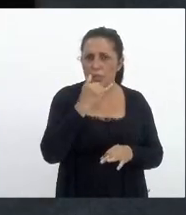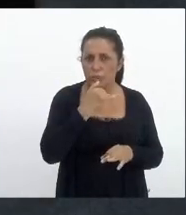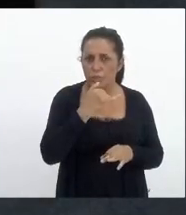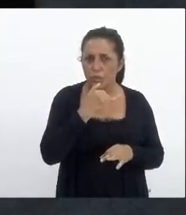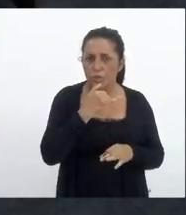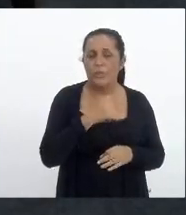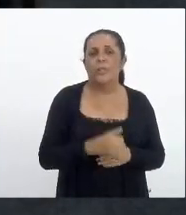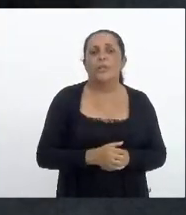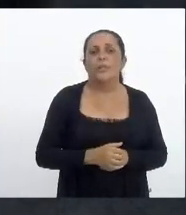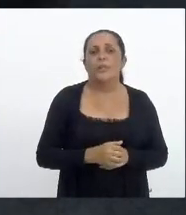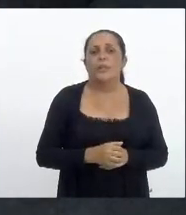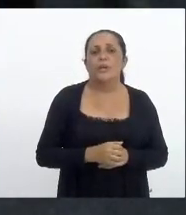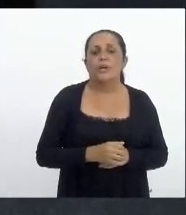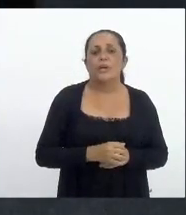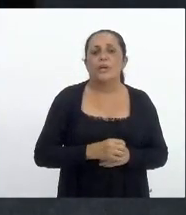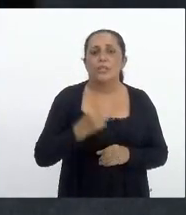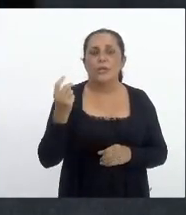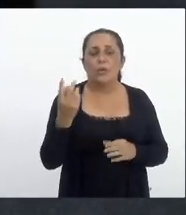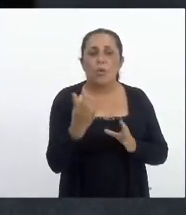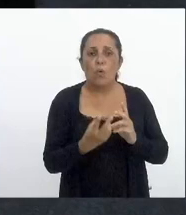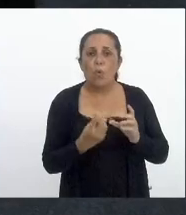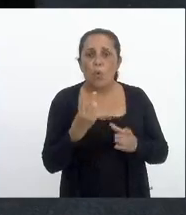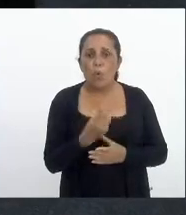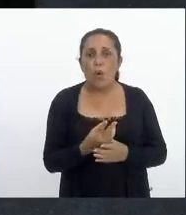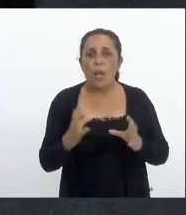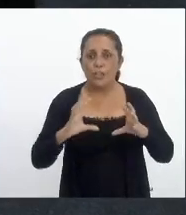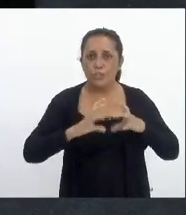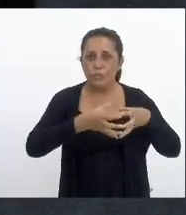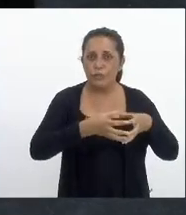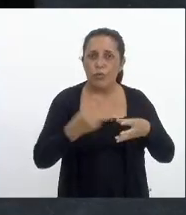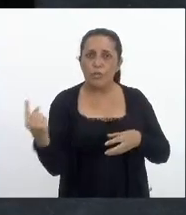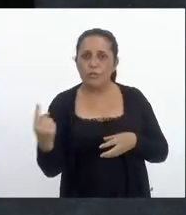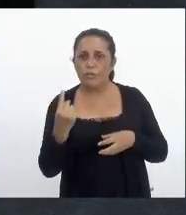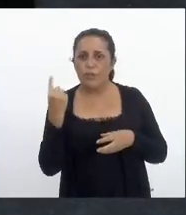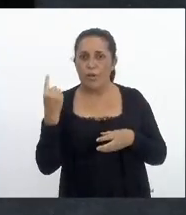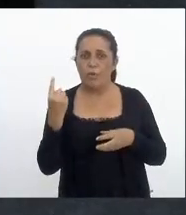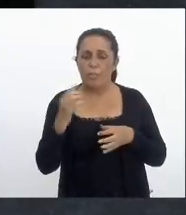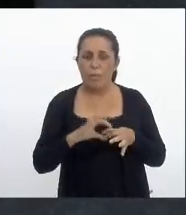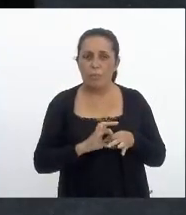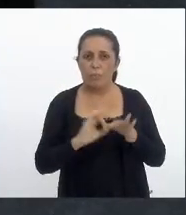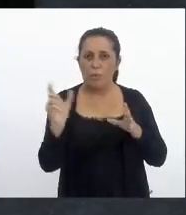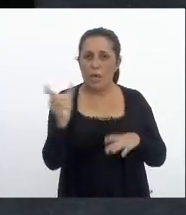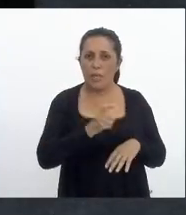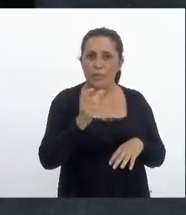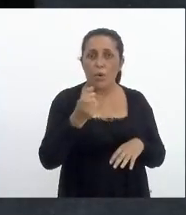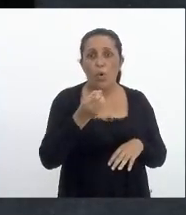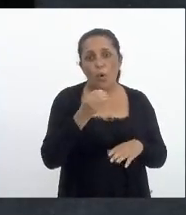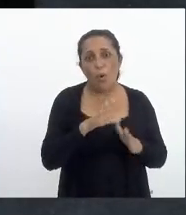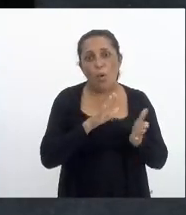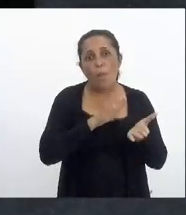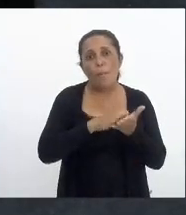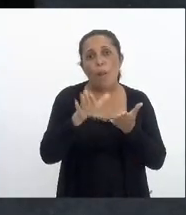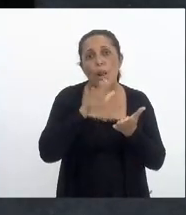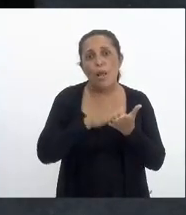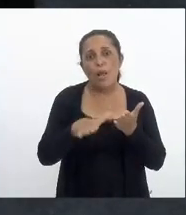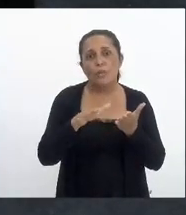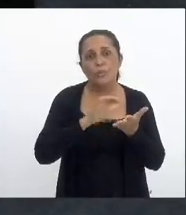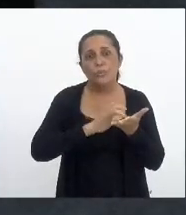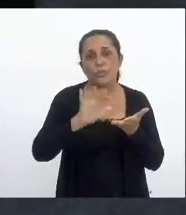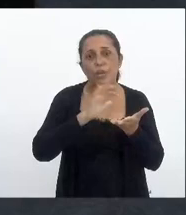coletivos a disponibilizarem o cartão de crédito ou boleto digital como forma de pagamento